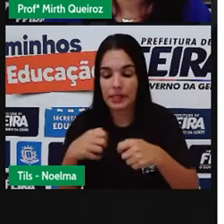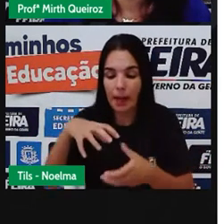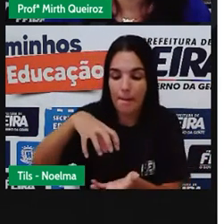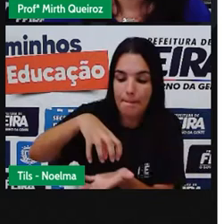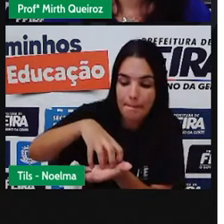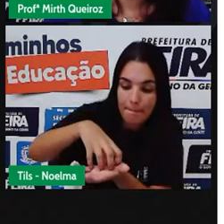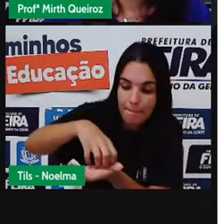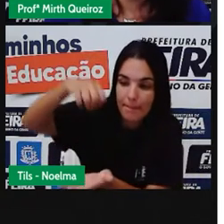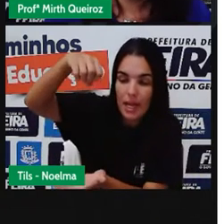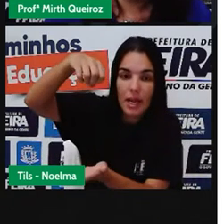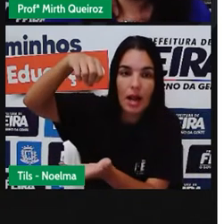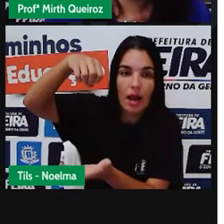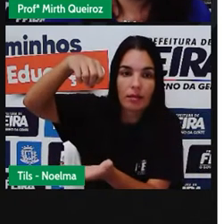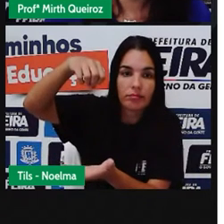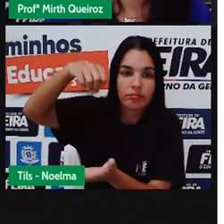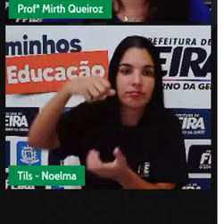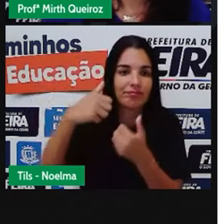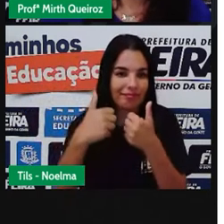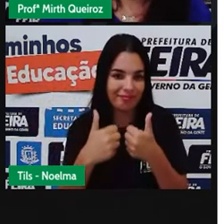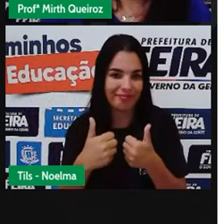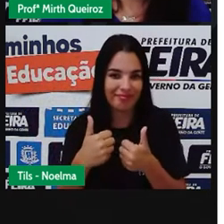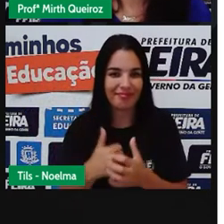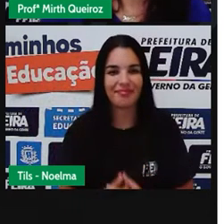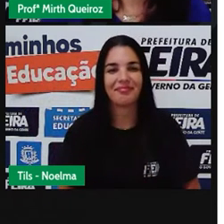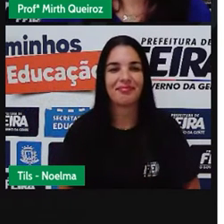ser uma pedrinha no chão, certo?